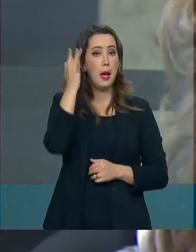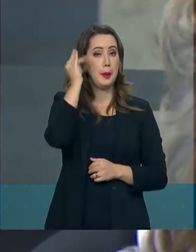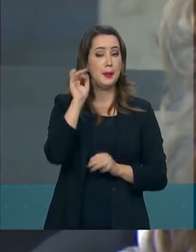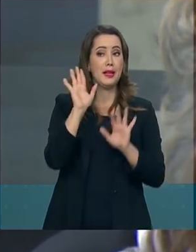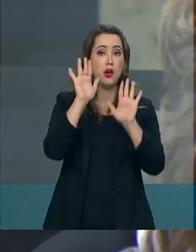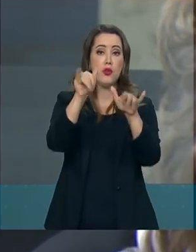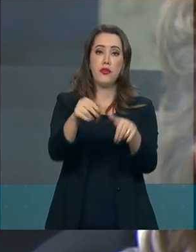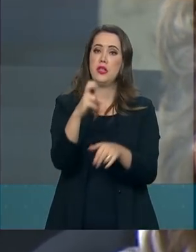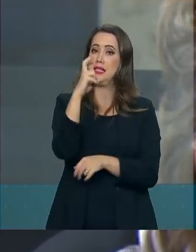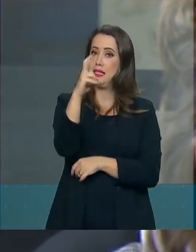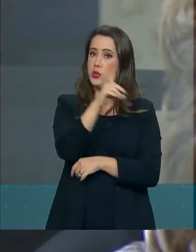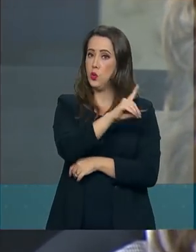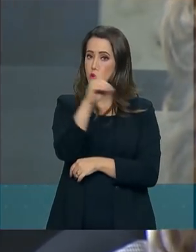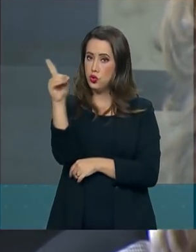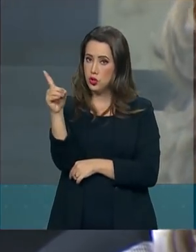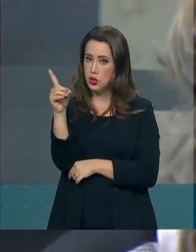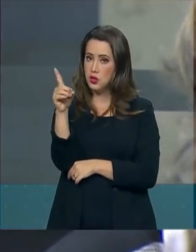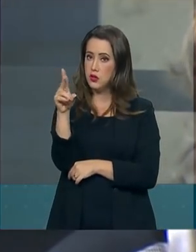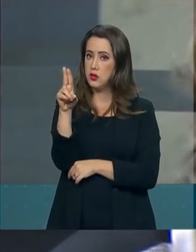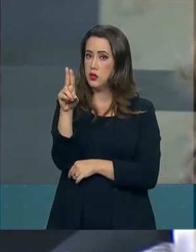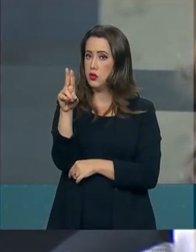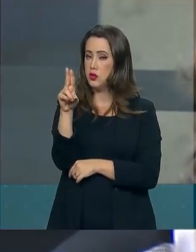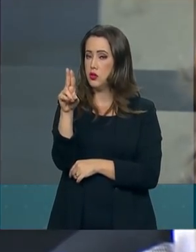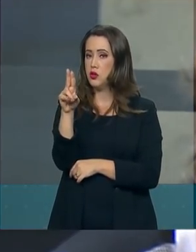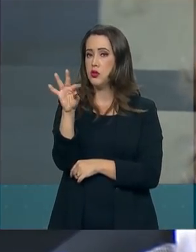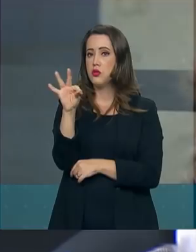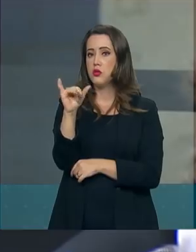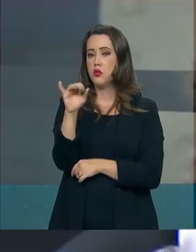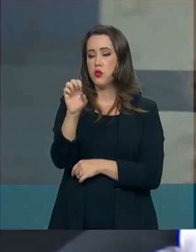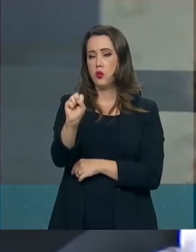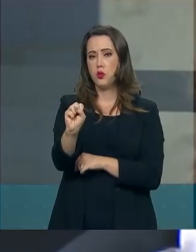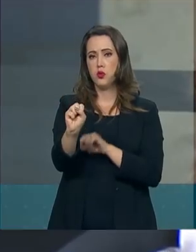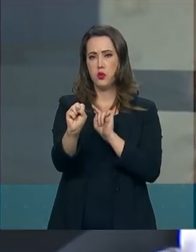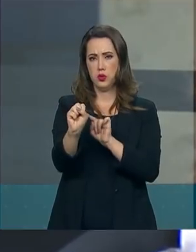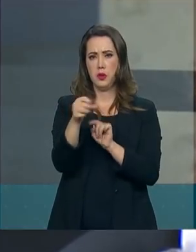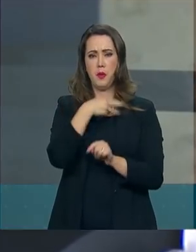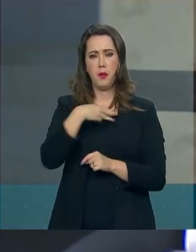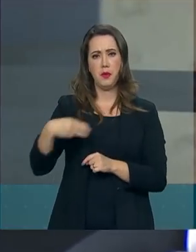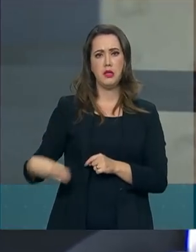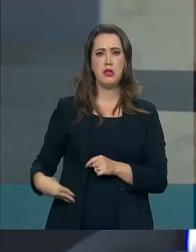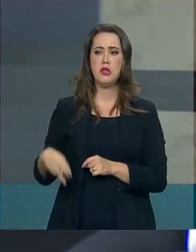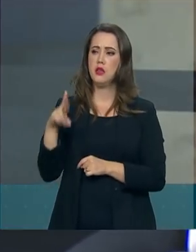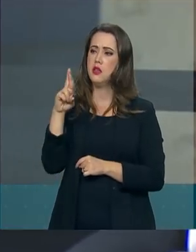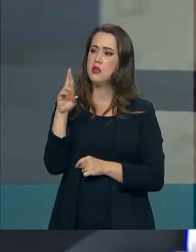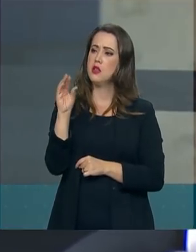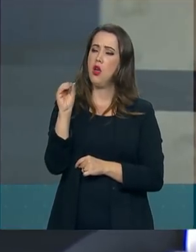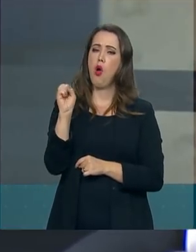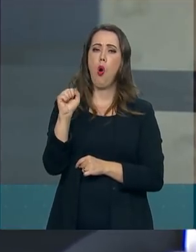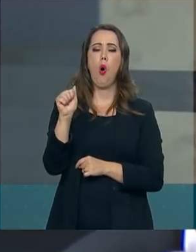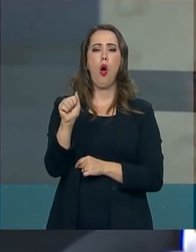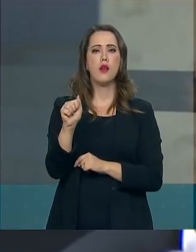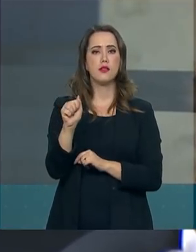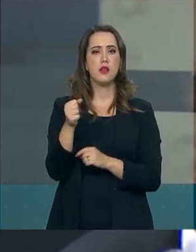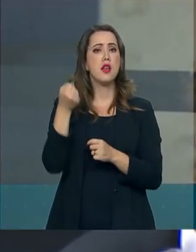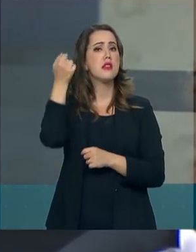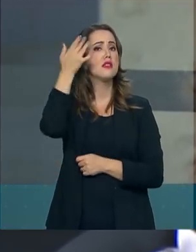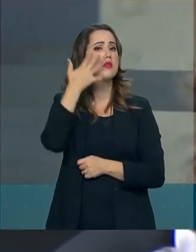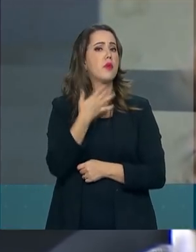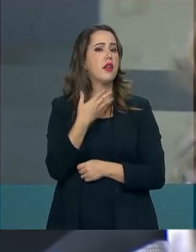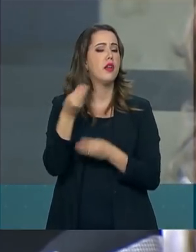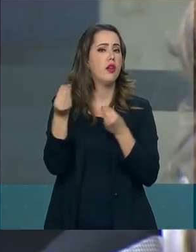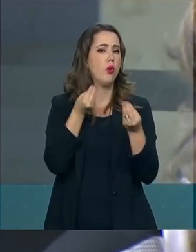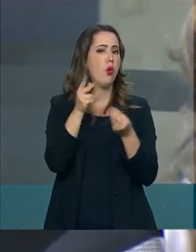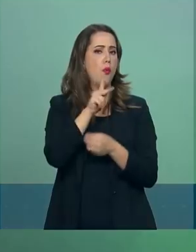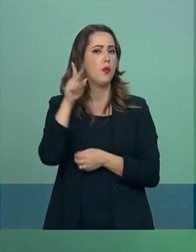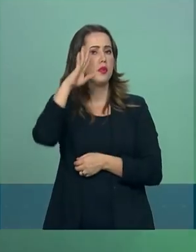que havia sido concedido pela ministra Rosa Verbe para que o presidente da República explique, esclareça medidas